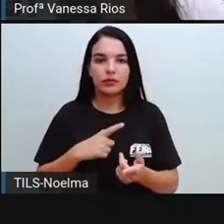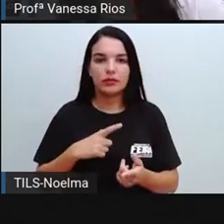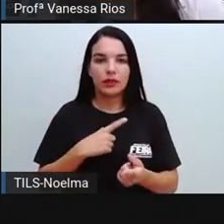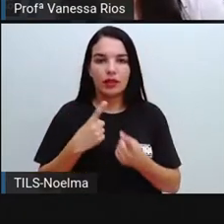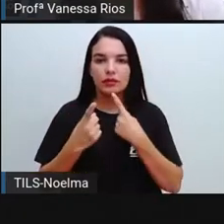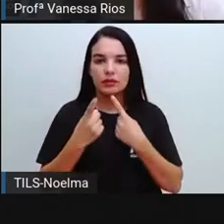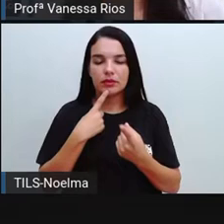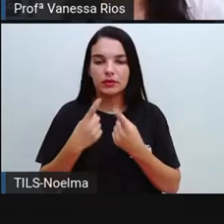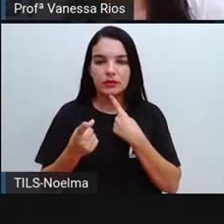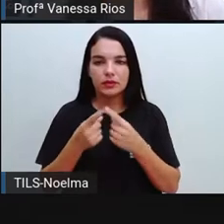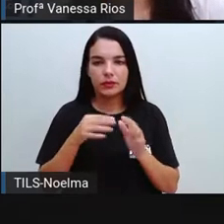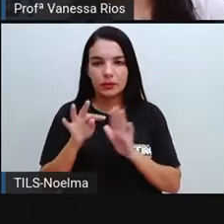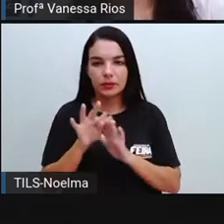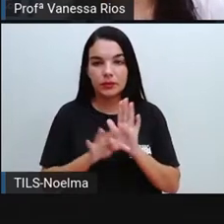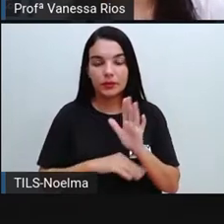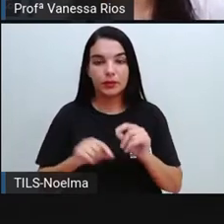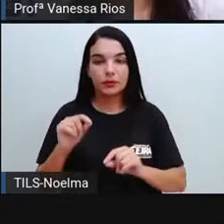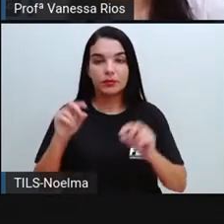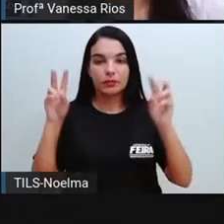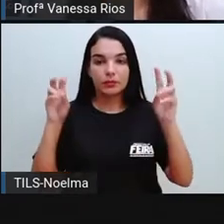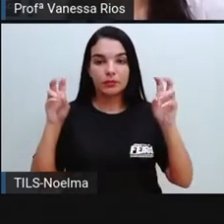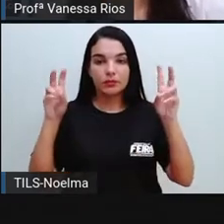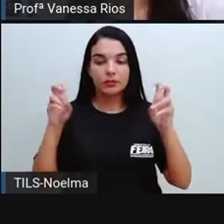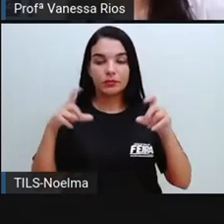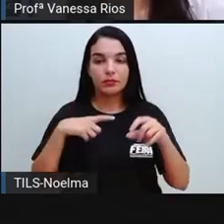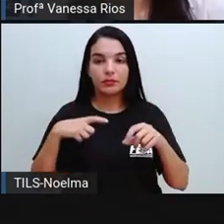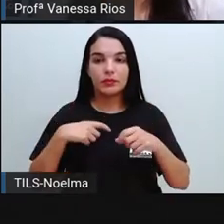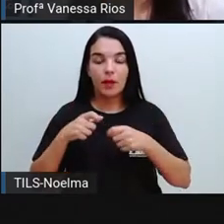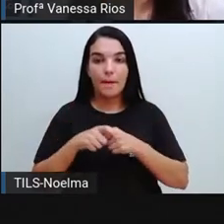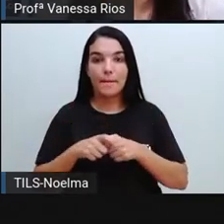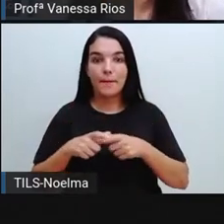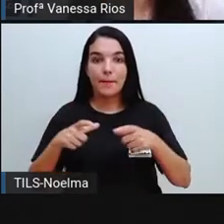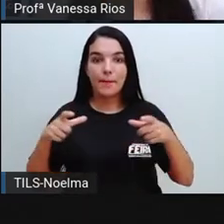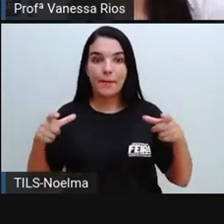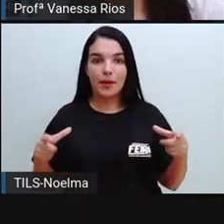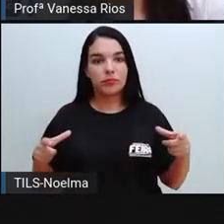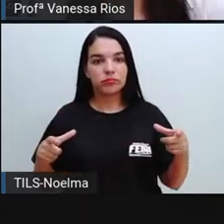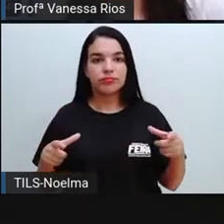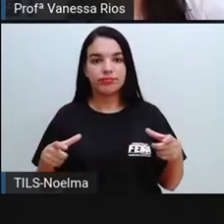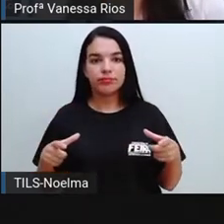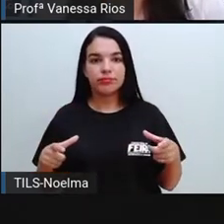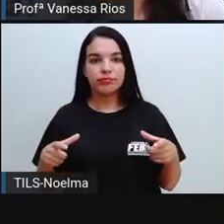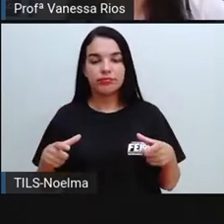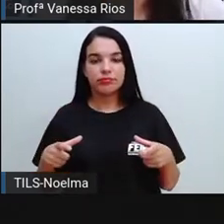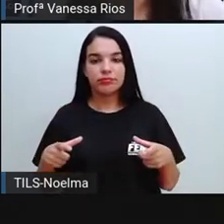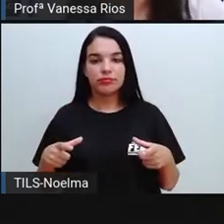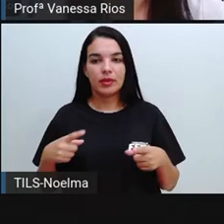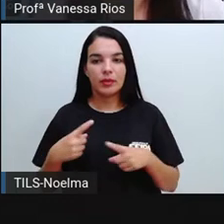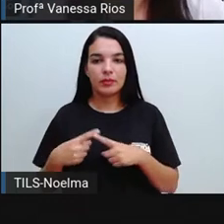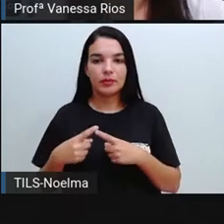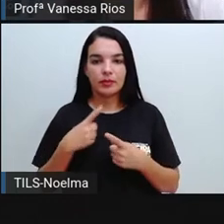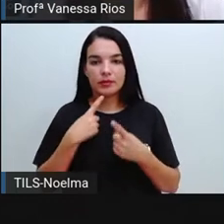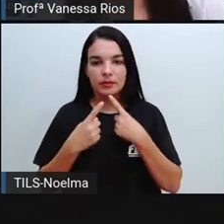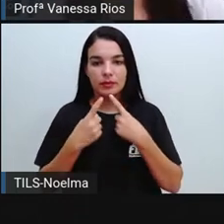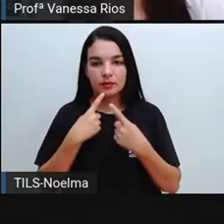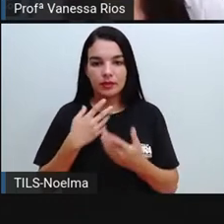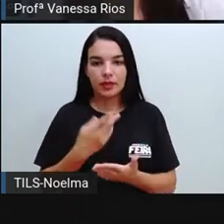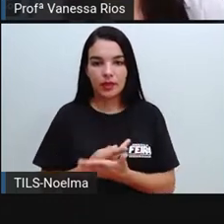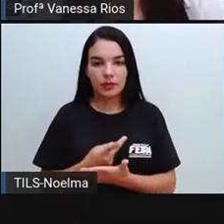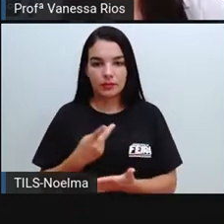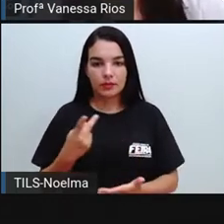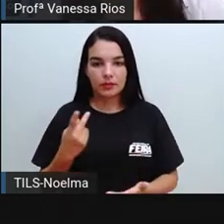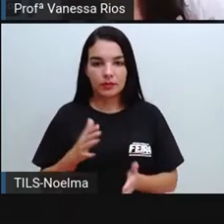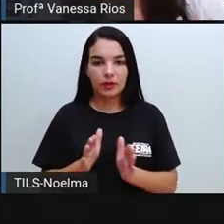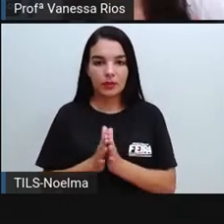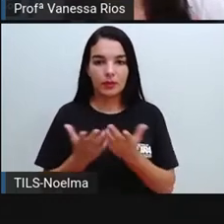entrevista, esse tema aí vai ser o tema sugerido para que a produção da entrevista aconteça. Então, quando a